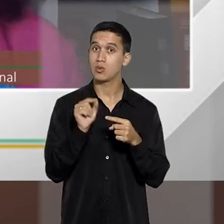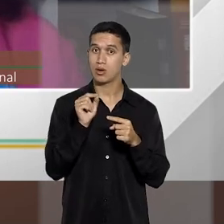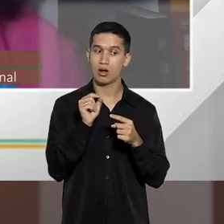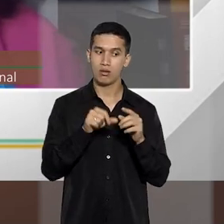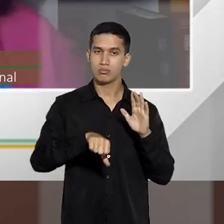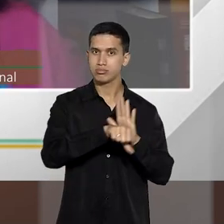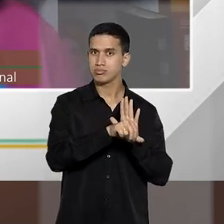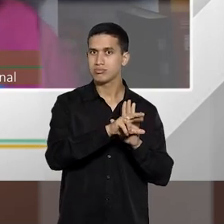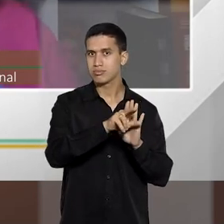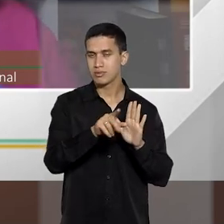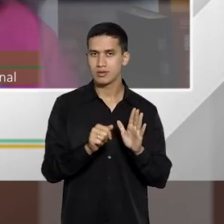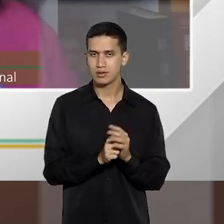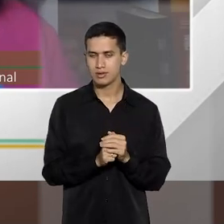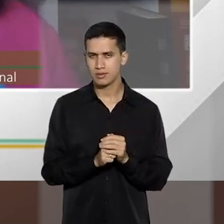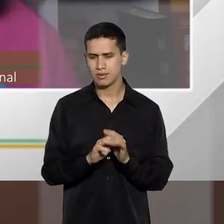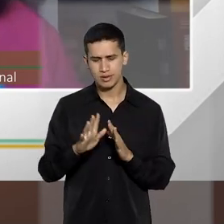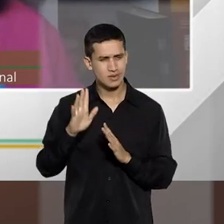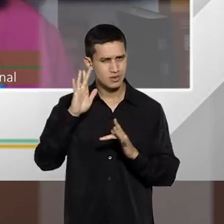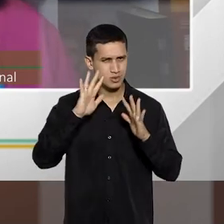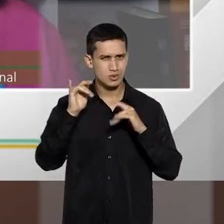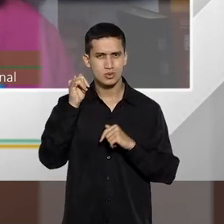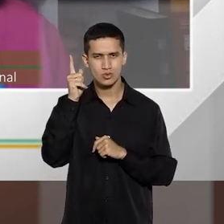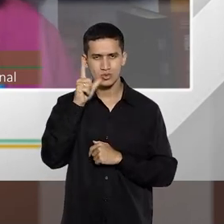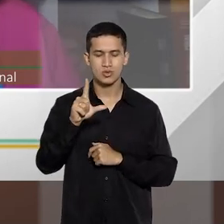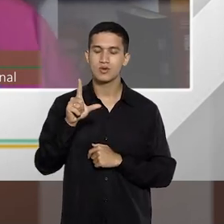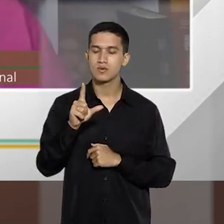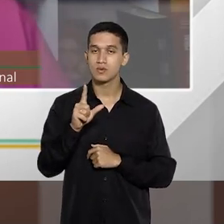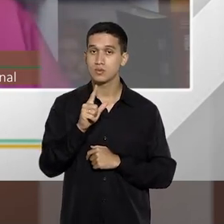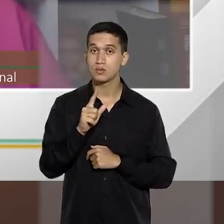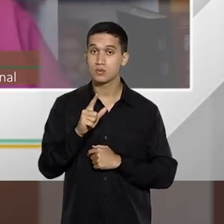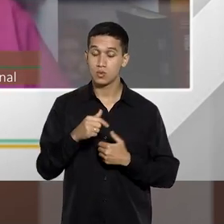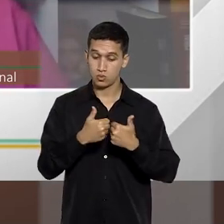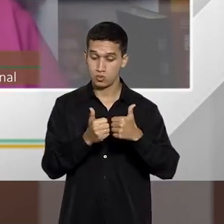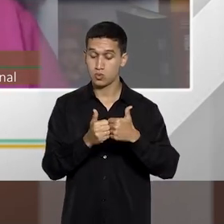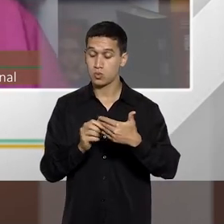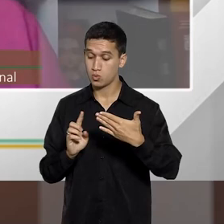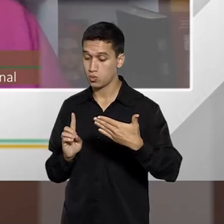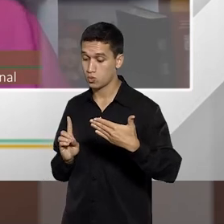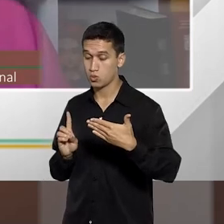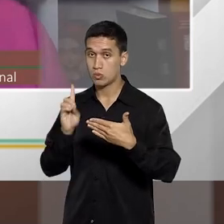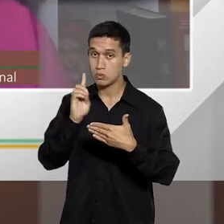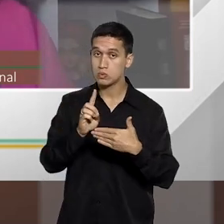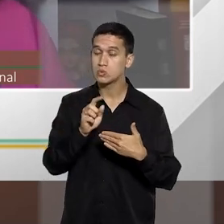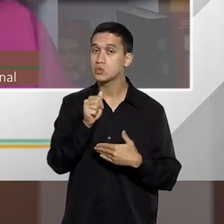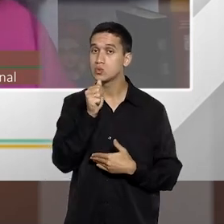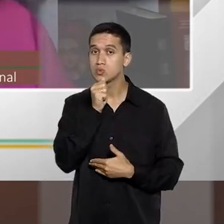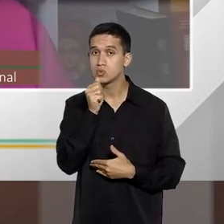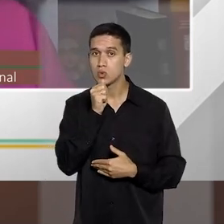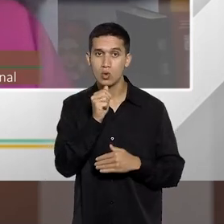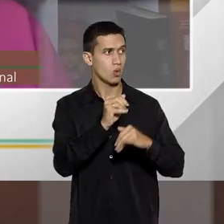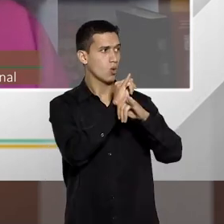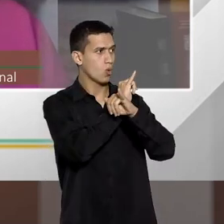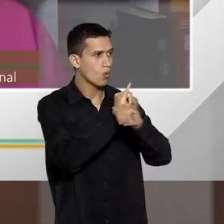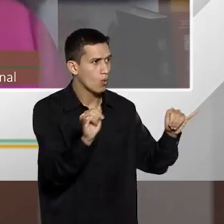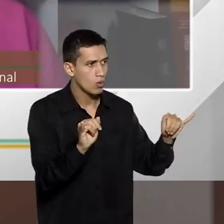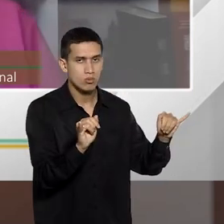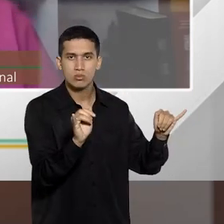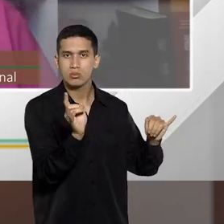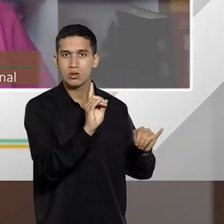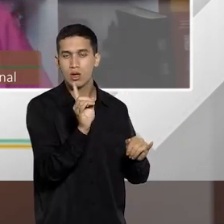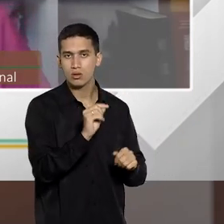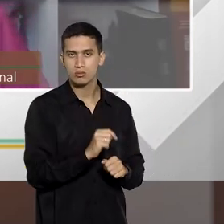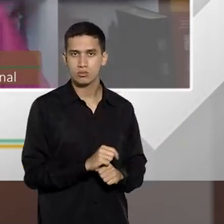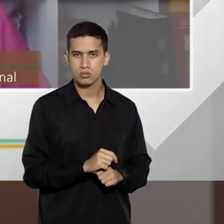dentro do ônibus, me corrija, Lúcio, se eu estiver errada, e aí, sem fazer esse anúncio ou esse alarde genérico, ele